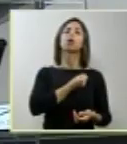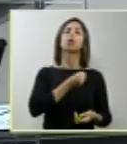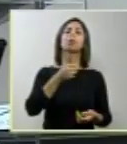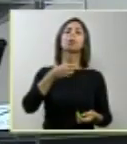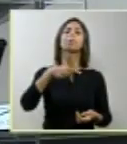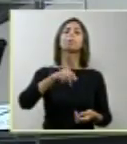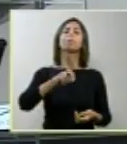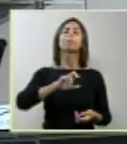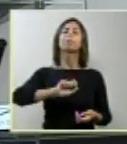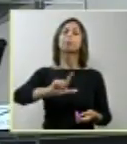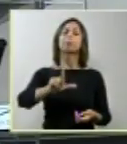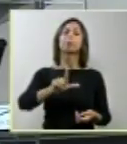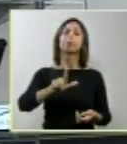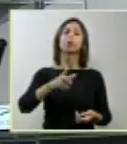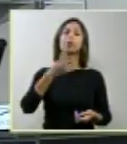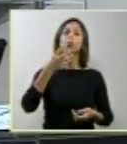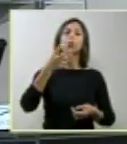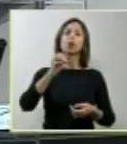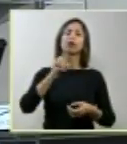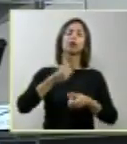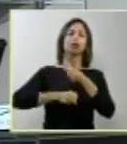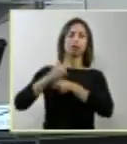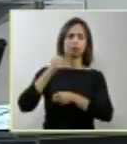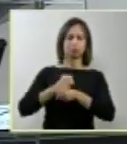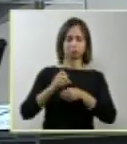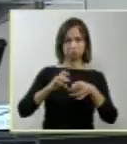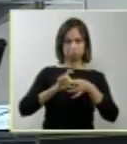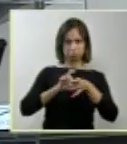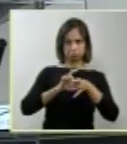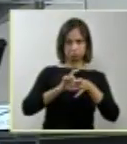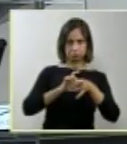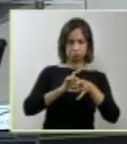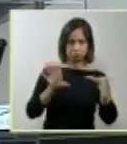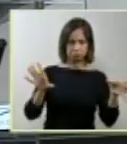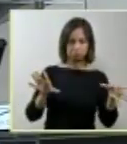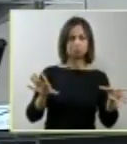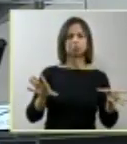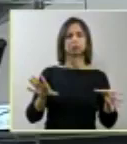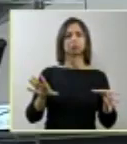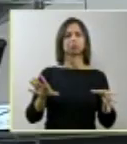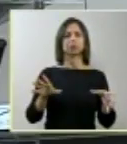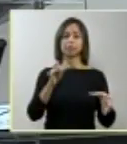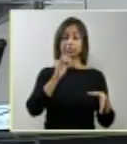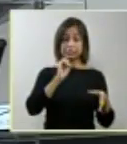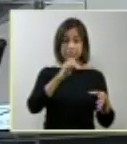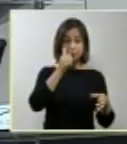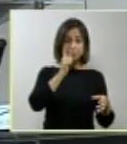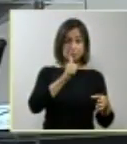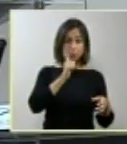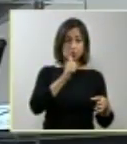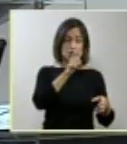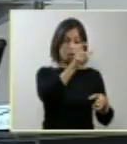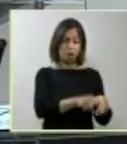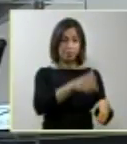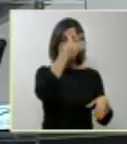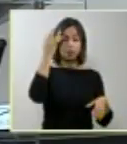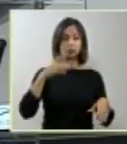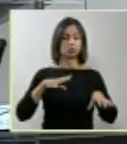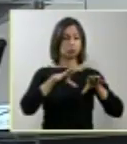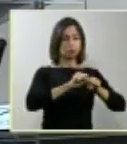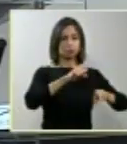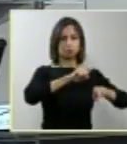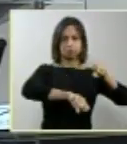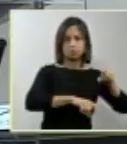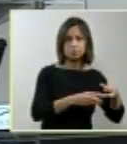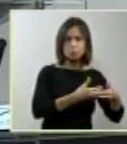tornou, desde há 40 anos, permite-o e torna não imputa e pena para o